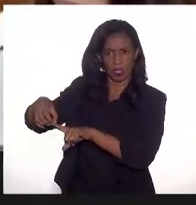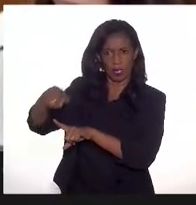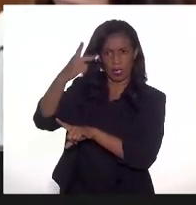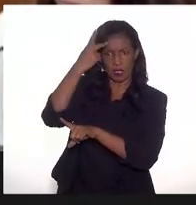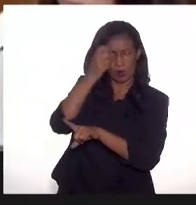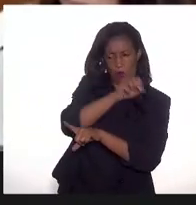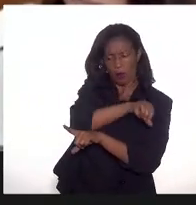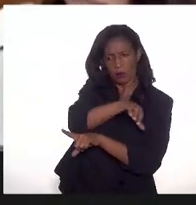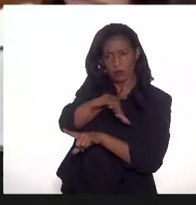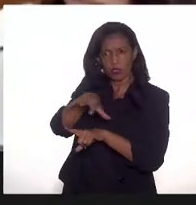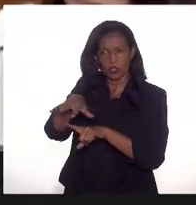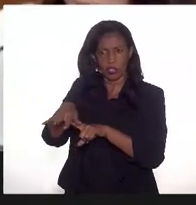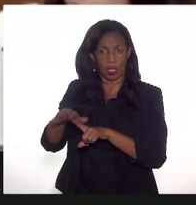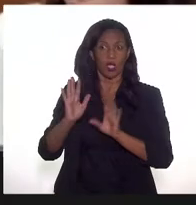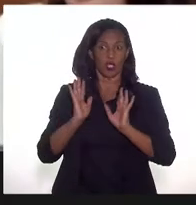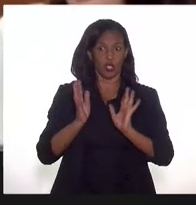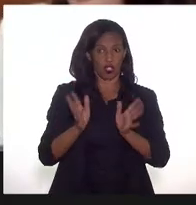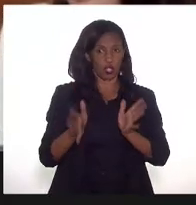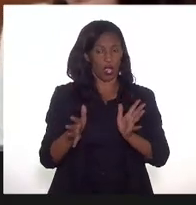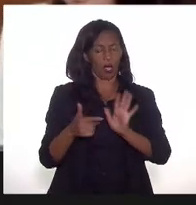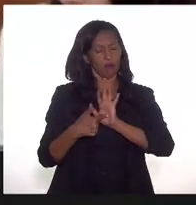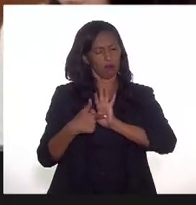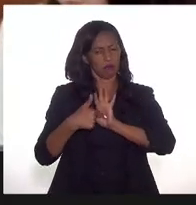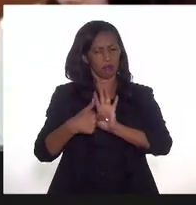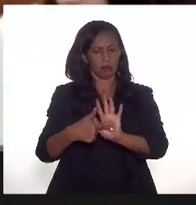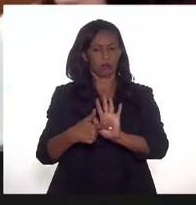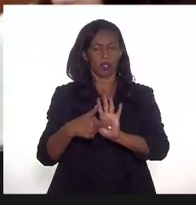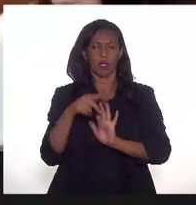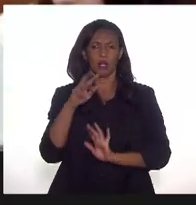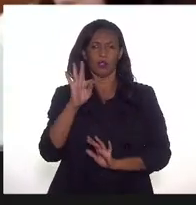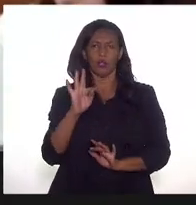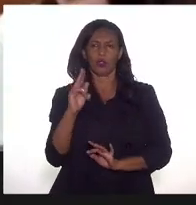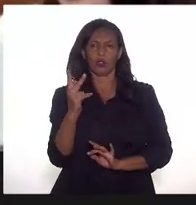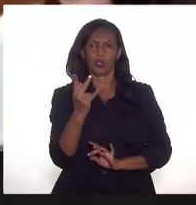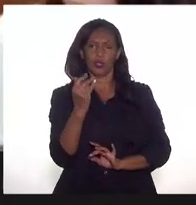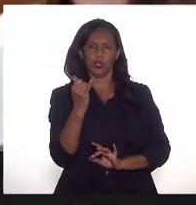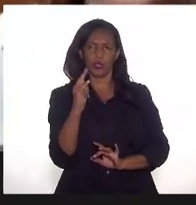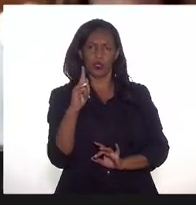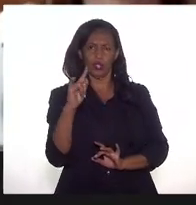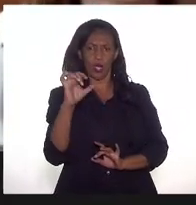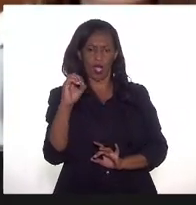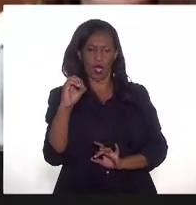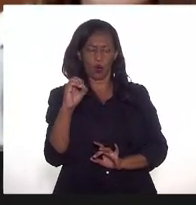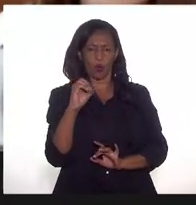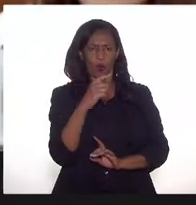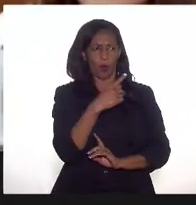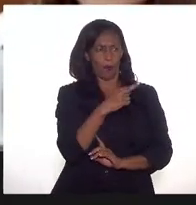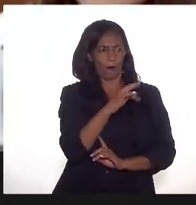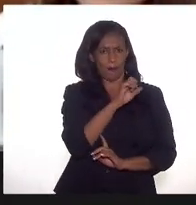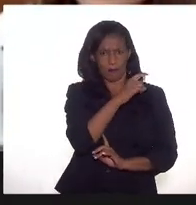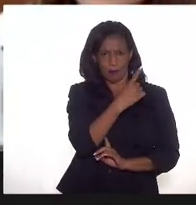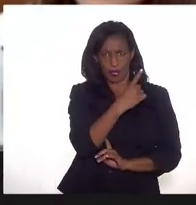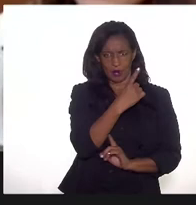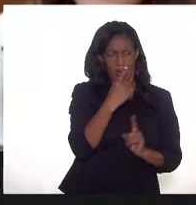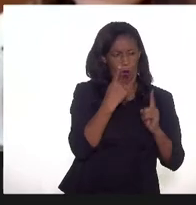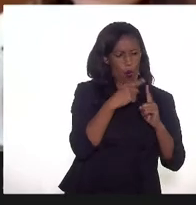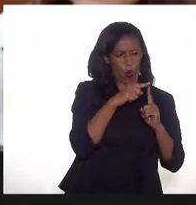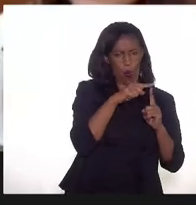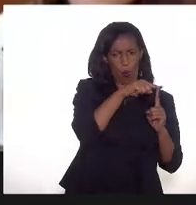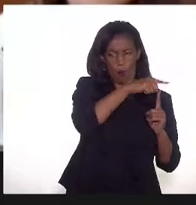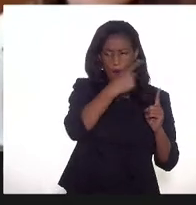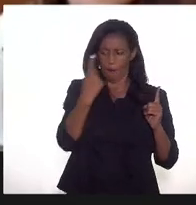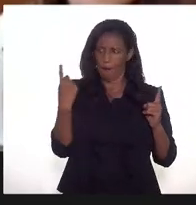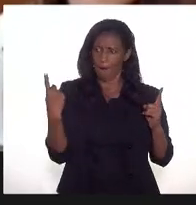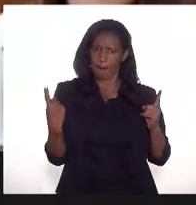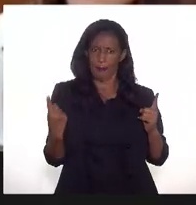já mencionados pelo Tiago, ali do pós-sal, você tinha que colocar em razão de um para um esse